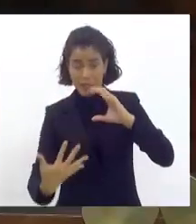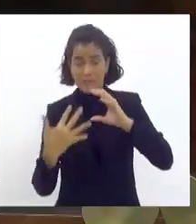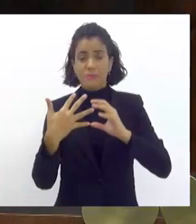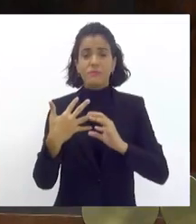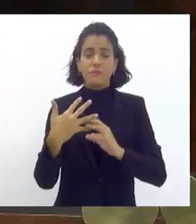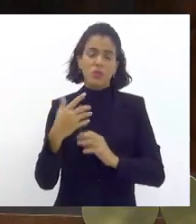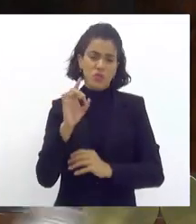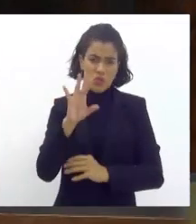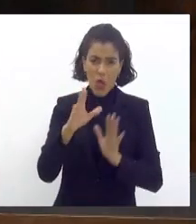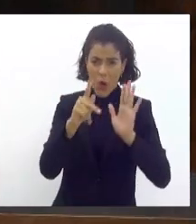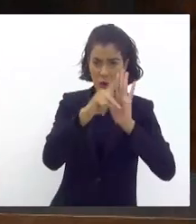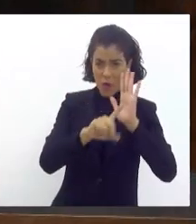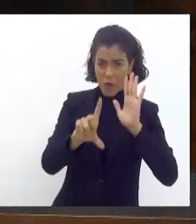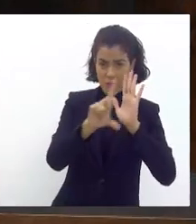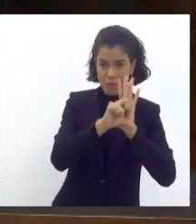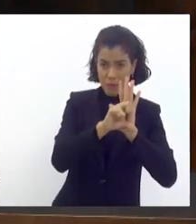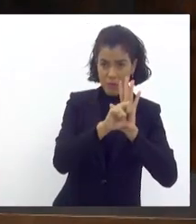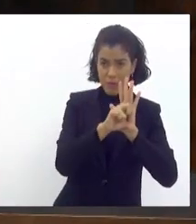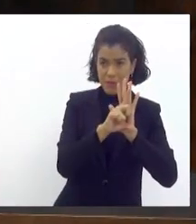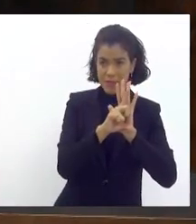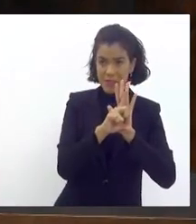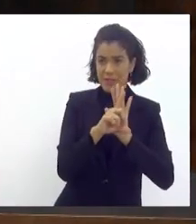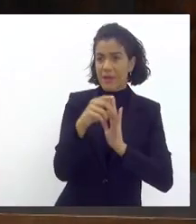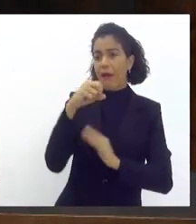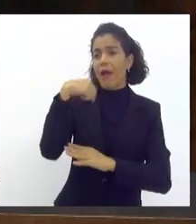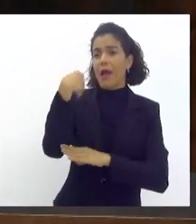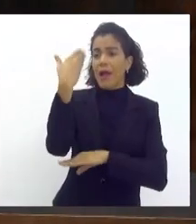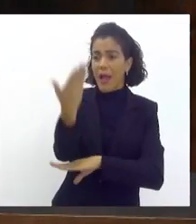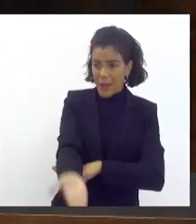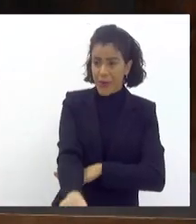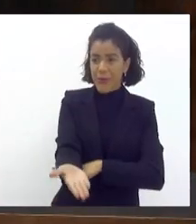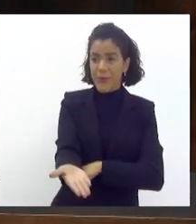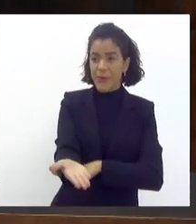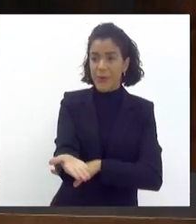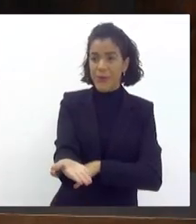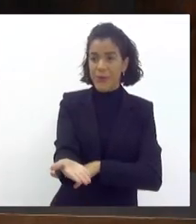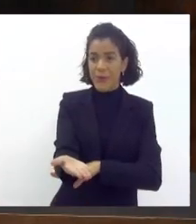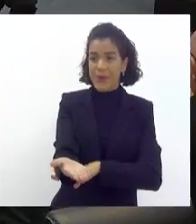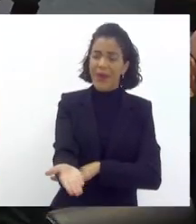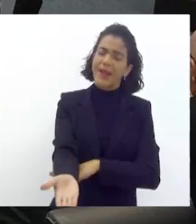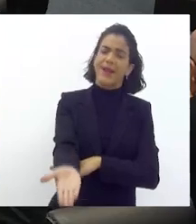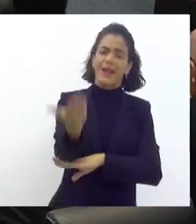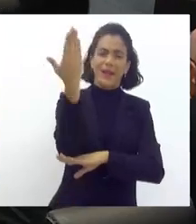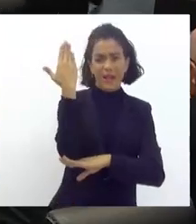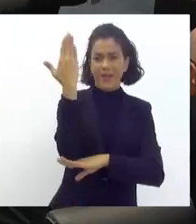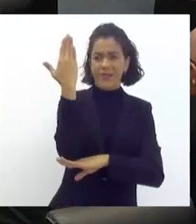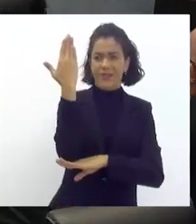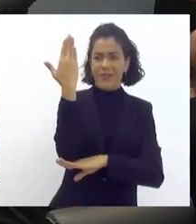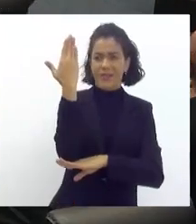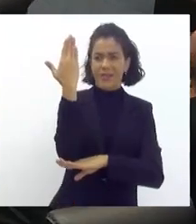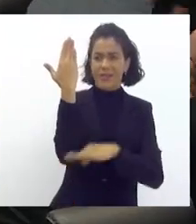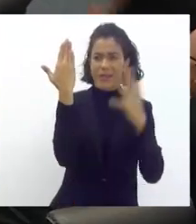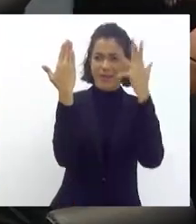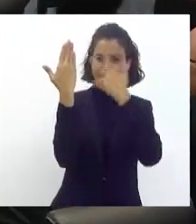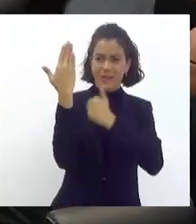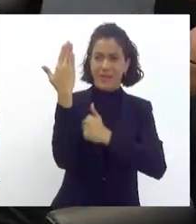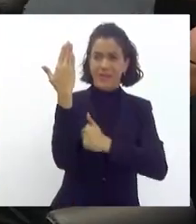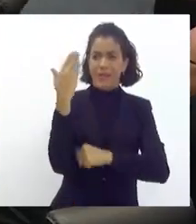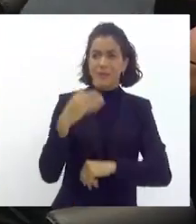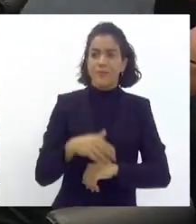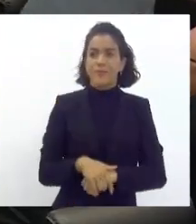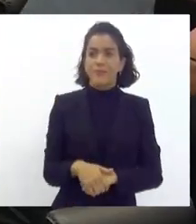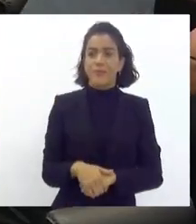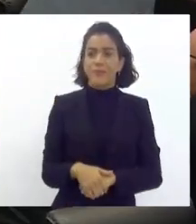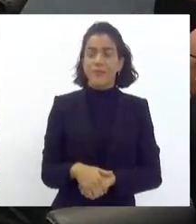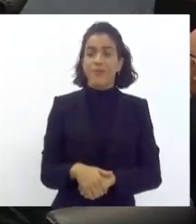apresentado... Deputado Bagueira, aí caiu. Levanta, levanta, para deixar bonita a foto. Mas não